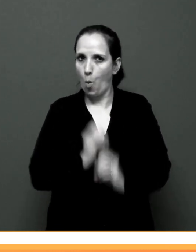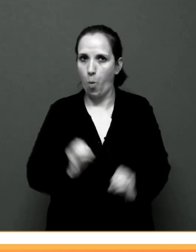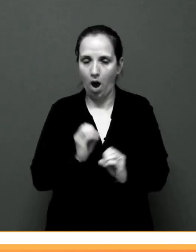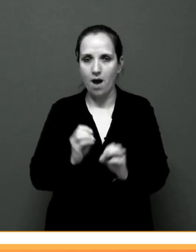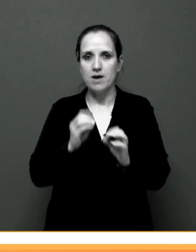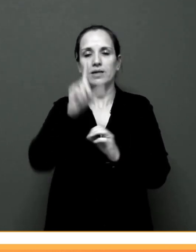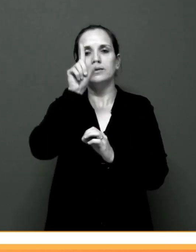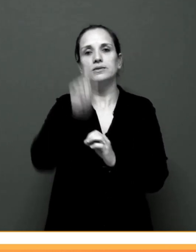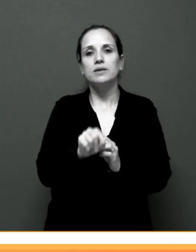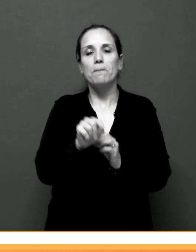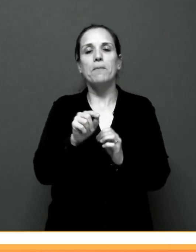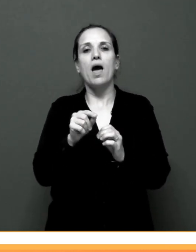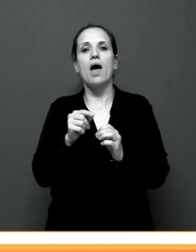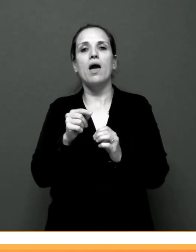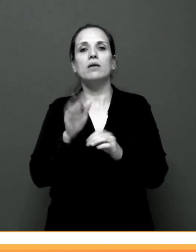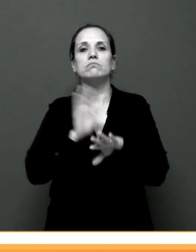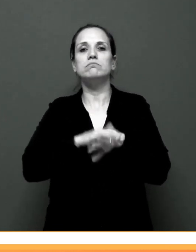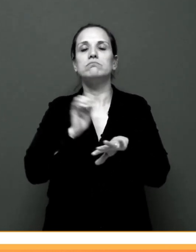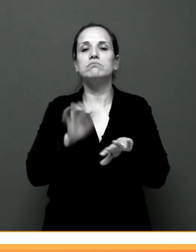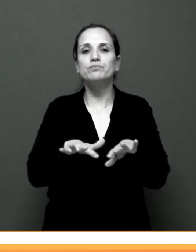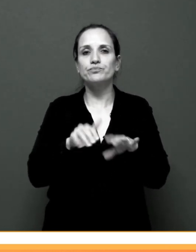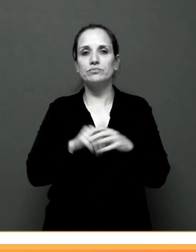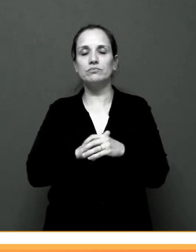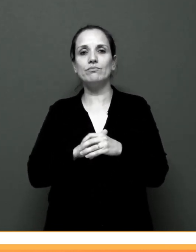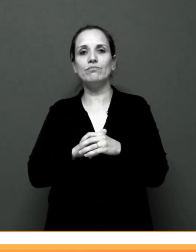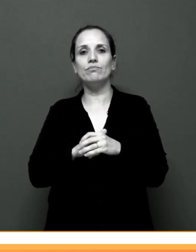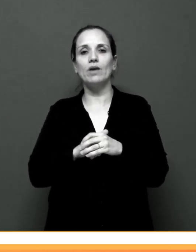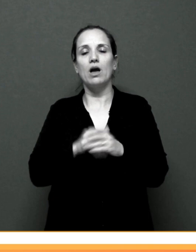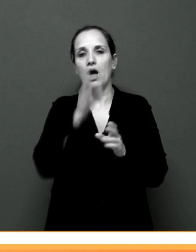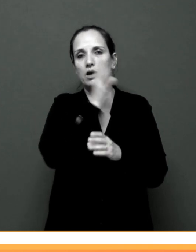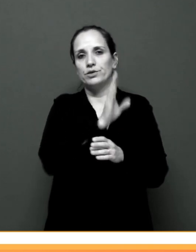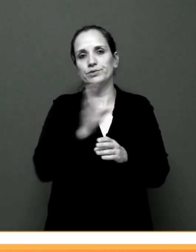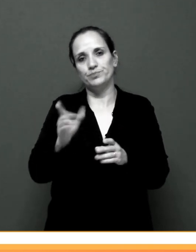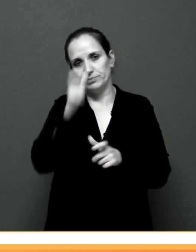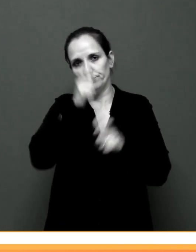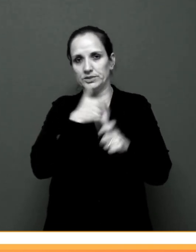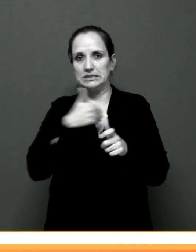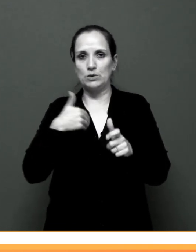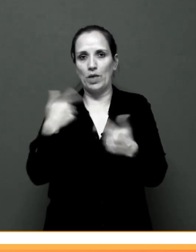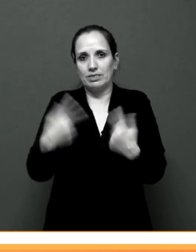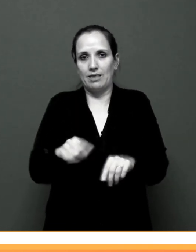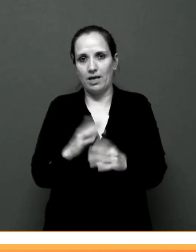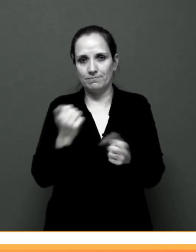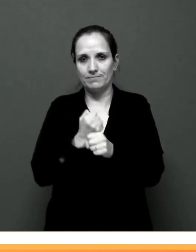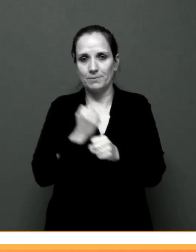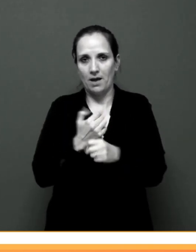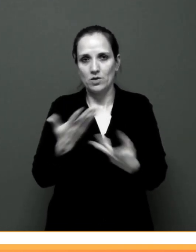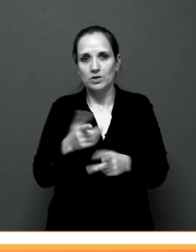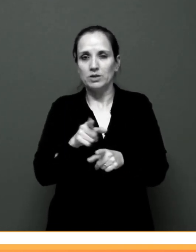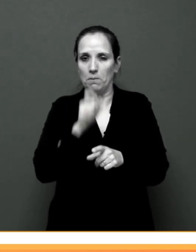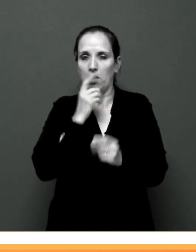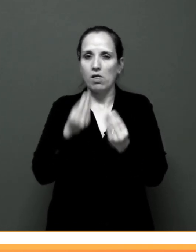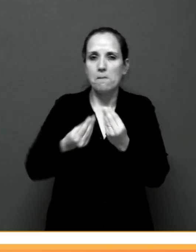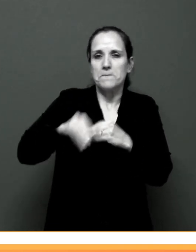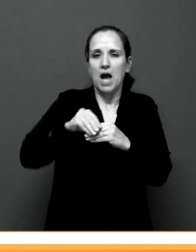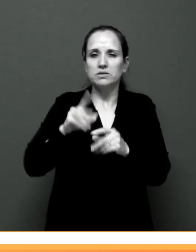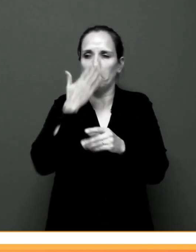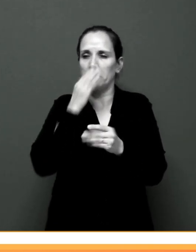devido à grande rotina que os profissionais de saúde têm, isso pode ser um encargo a mais.